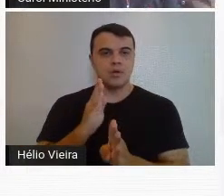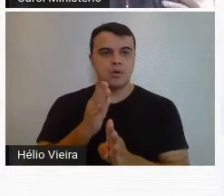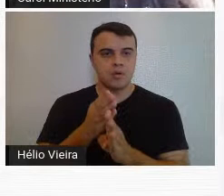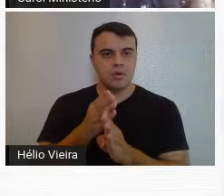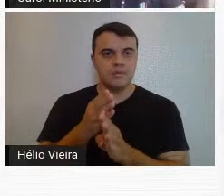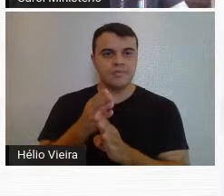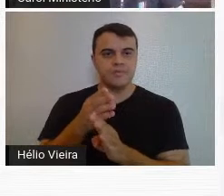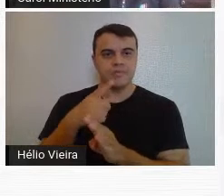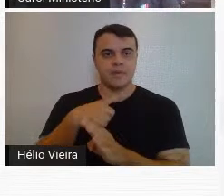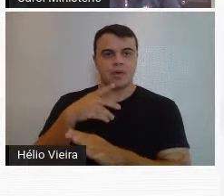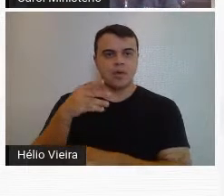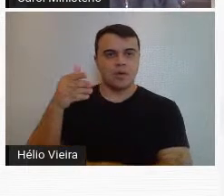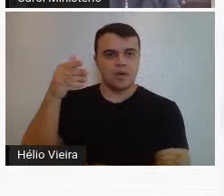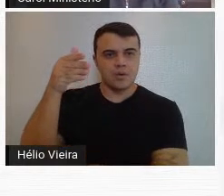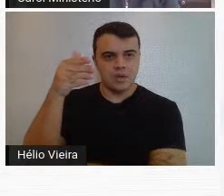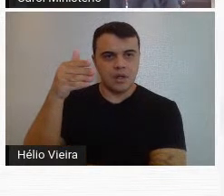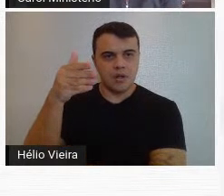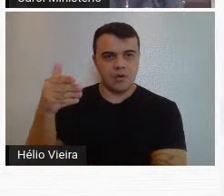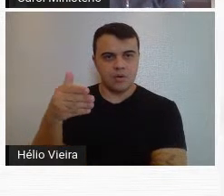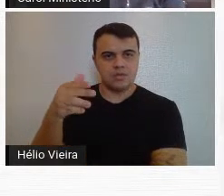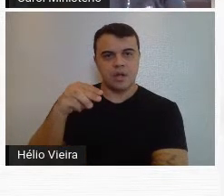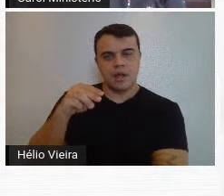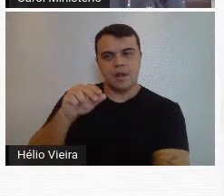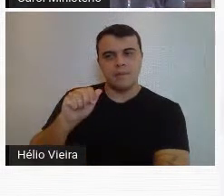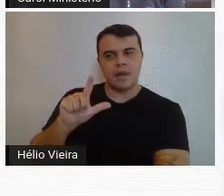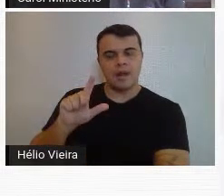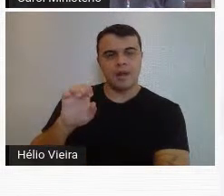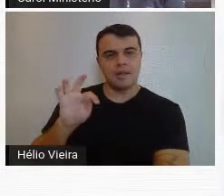hotel de Belo Horizonte, onde hoje é o edifício Maleta,